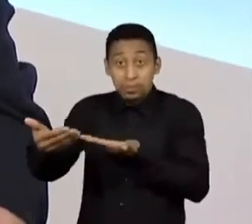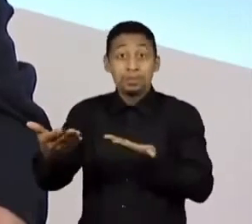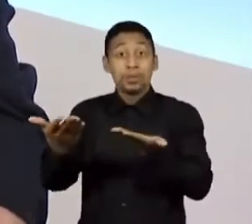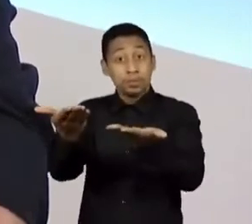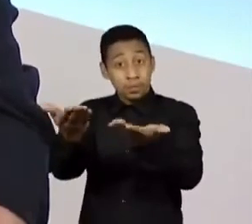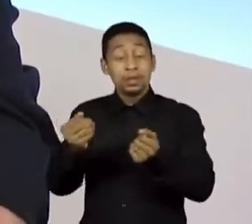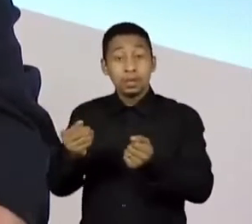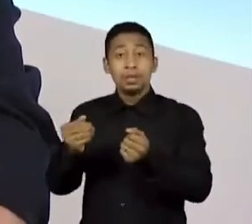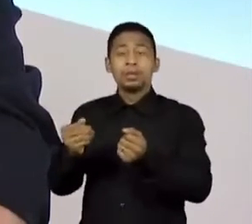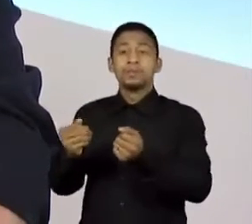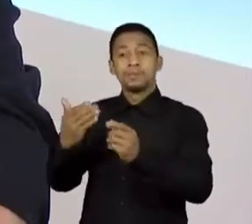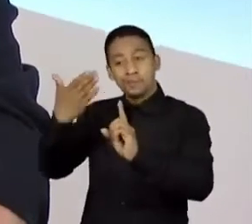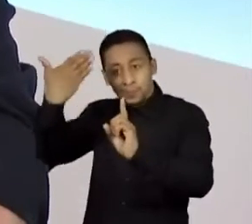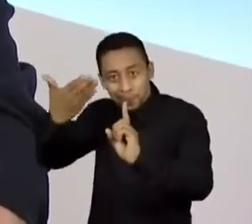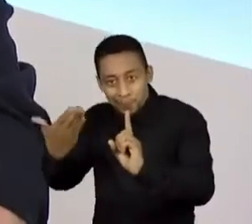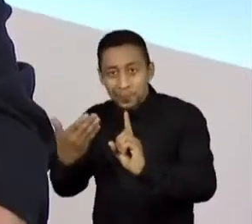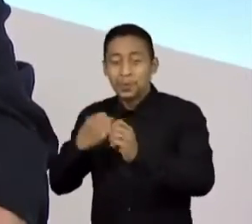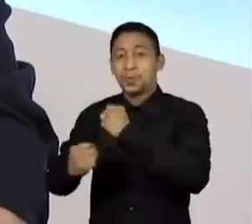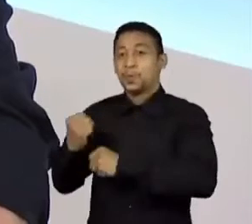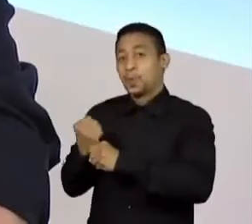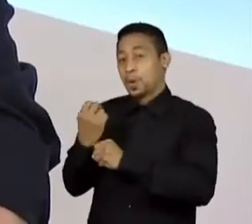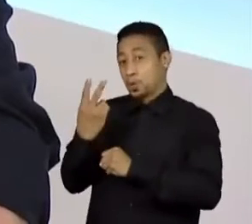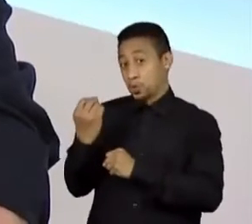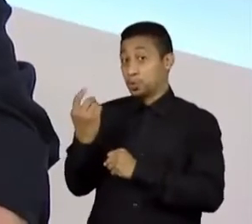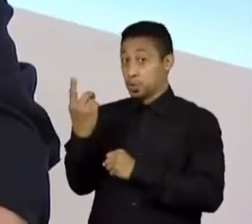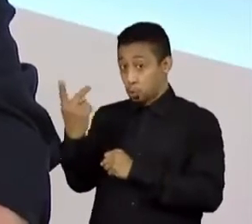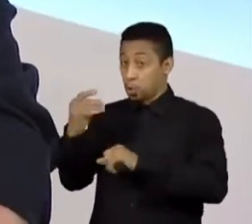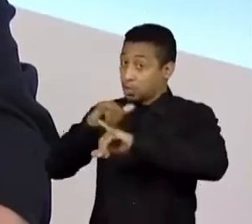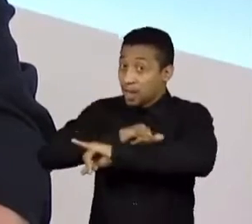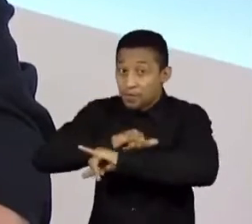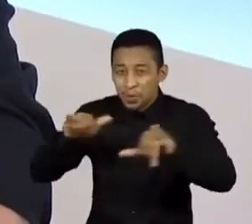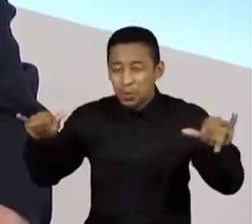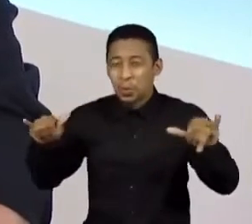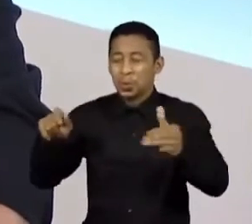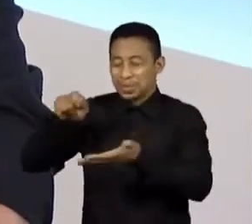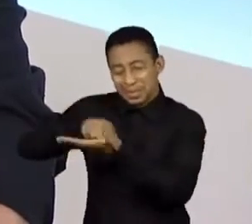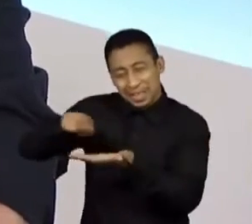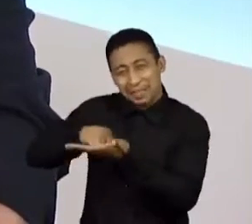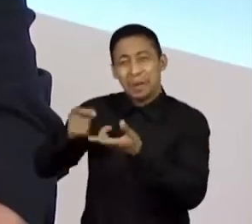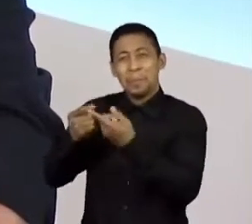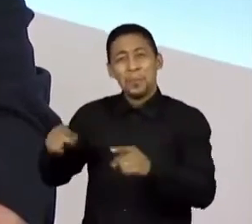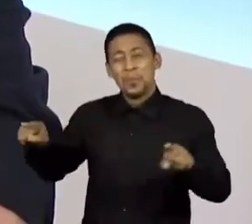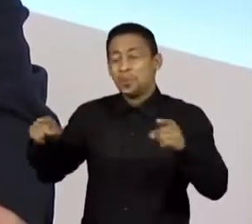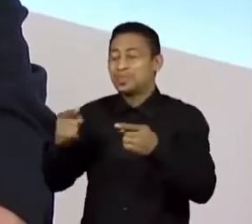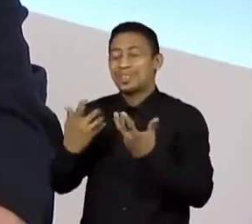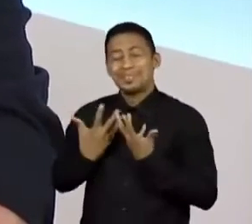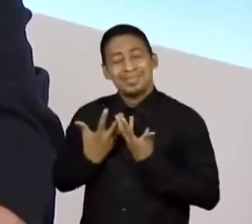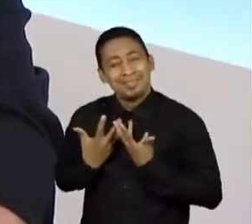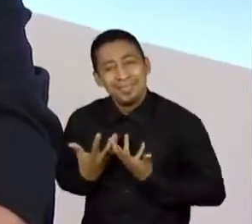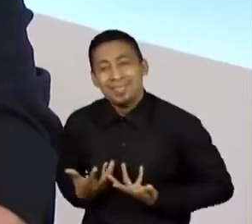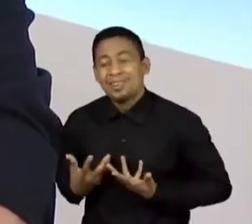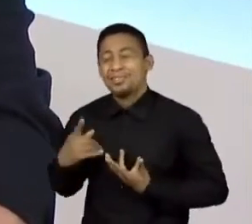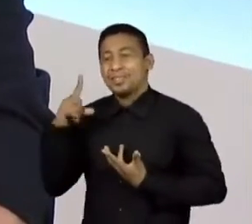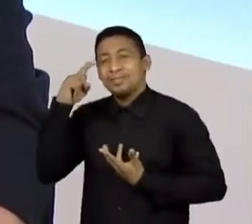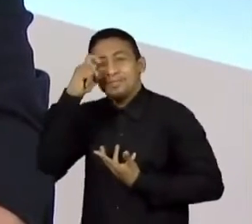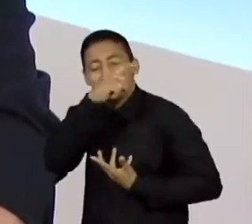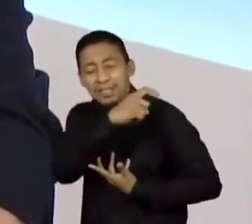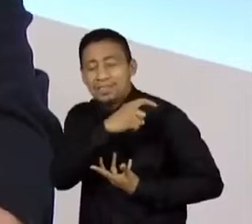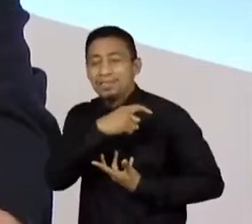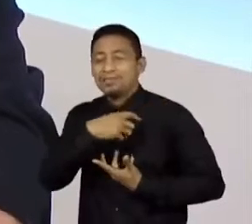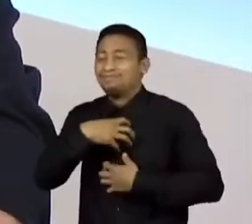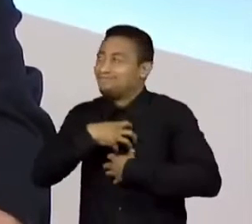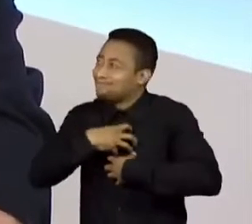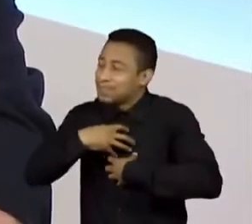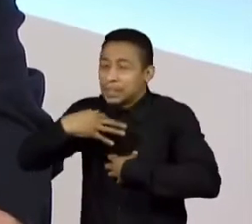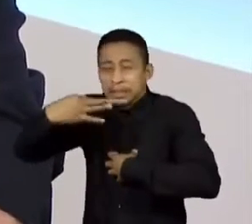deu uma declaração para G1 em 2012 dizendo que fazer música é cansativo, é doloroso. Então eu queria saber, o processo de criação, para você